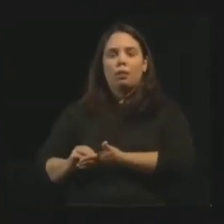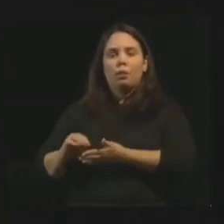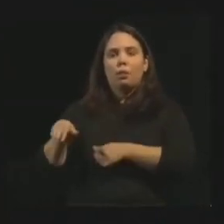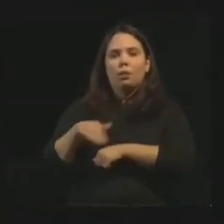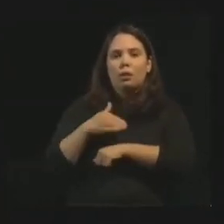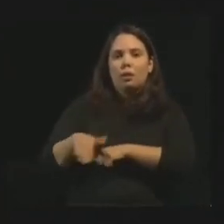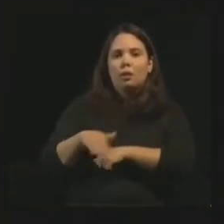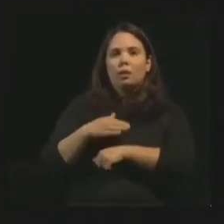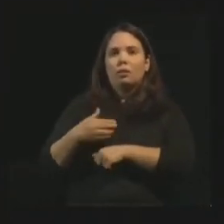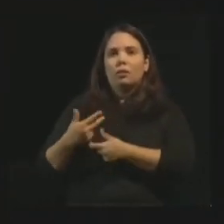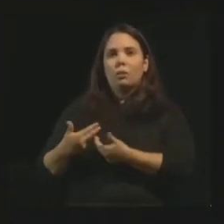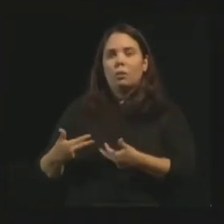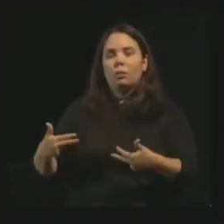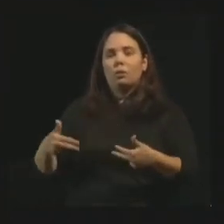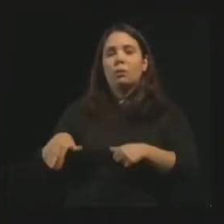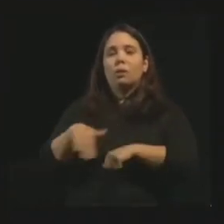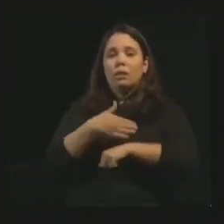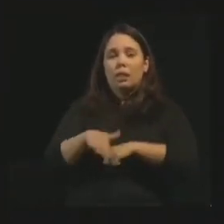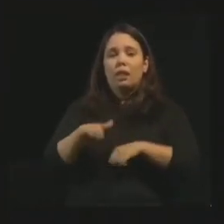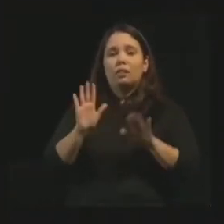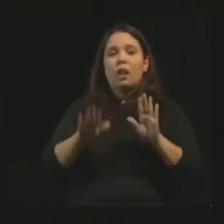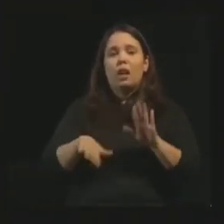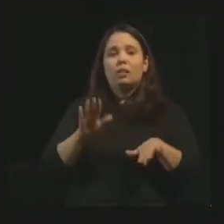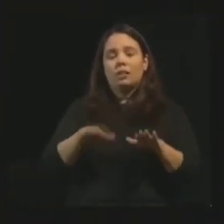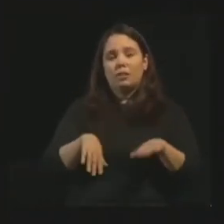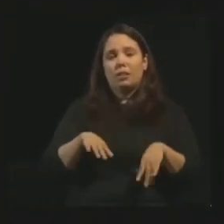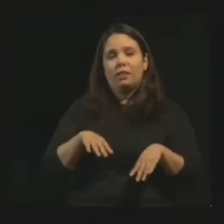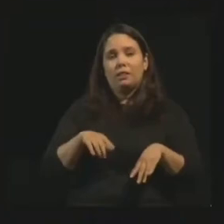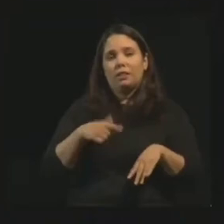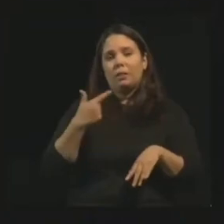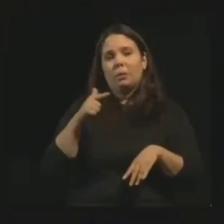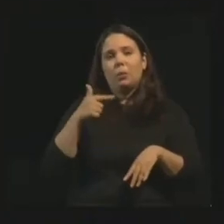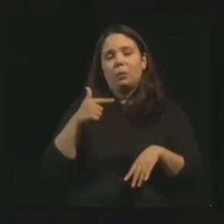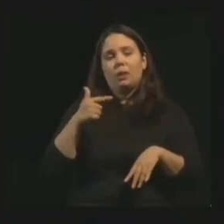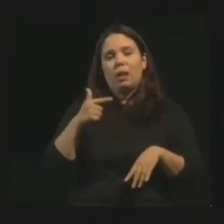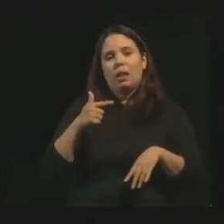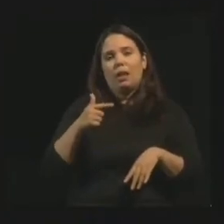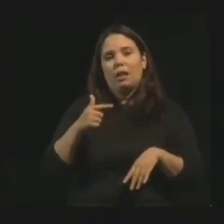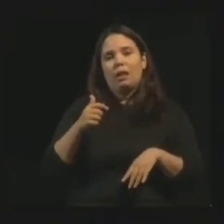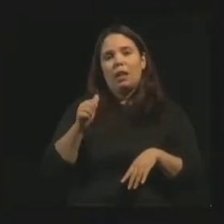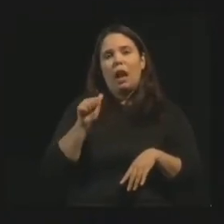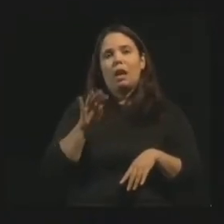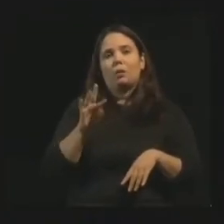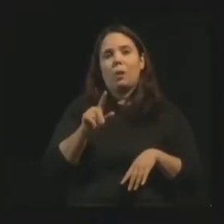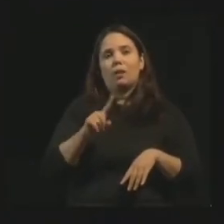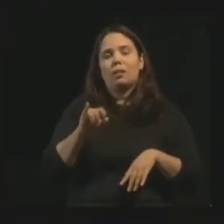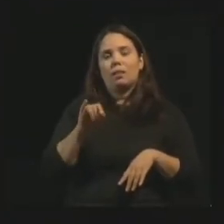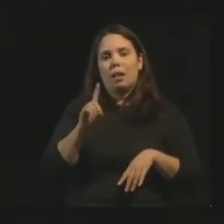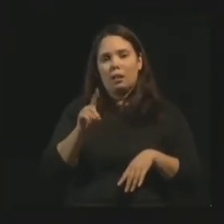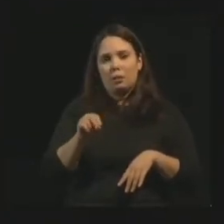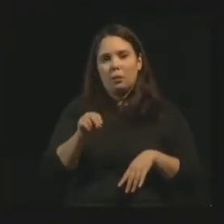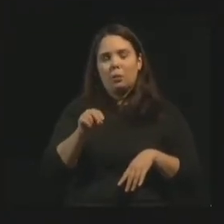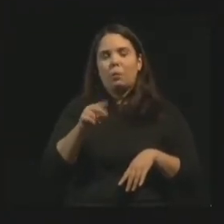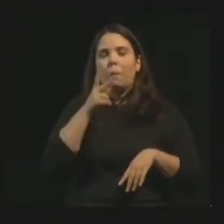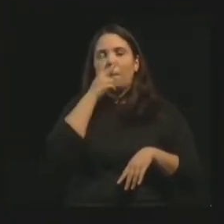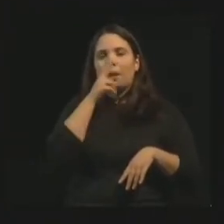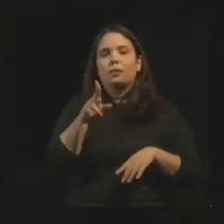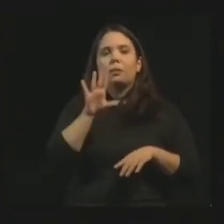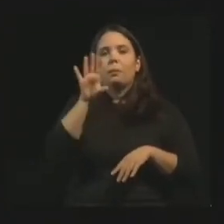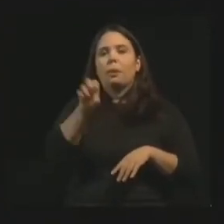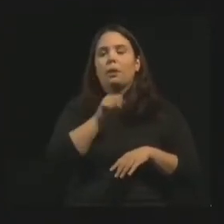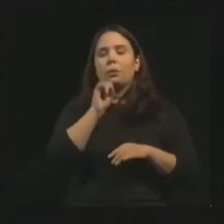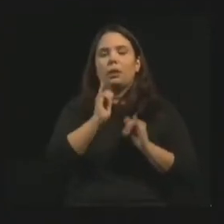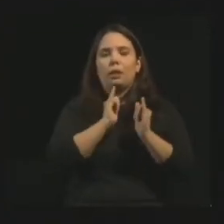endereços, e às vezes o endereço está desatualizado. Por quê? Porque ele pegou na internet de uma fonte que estava desatualizada.